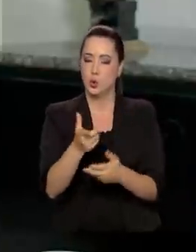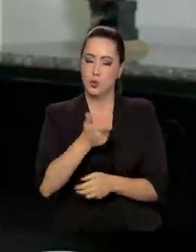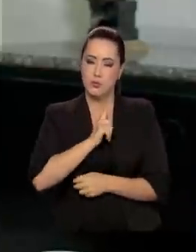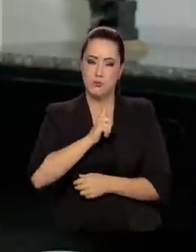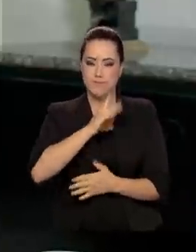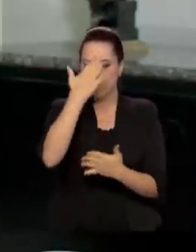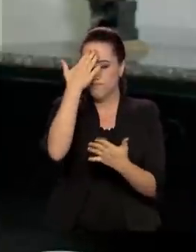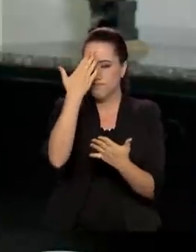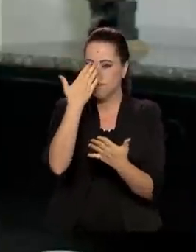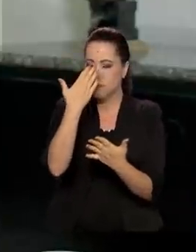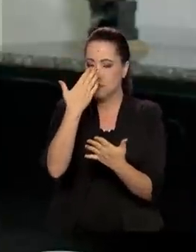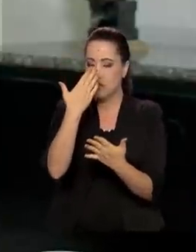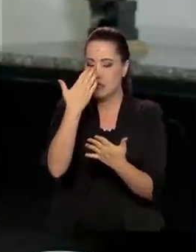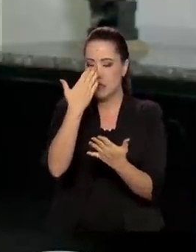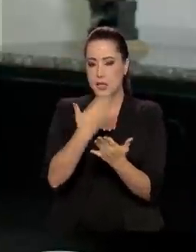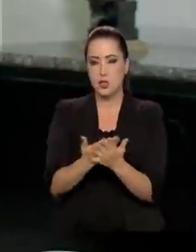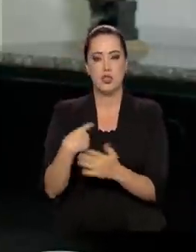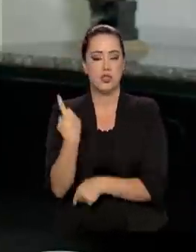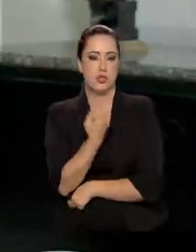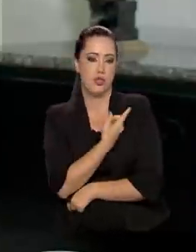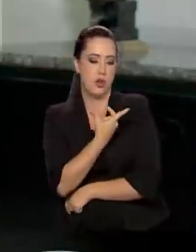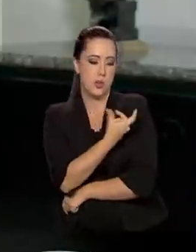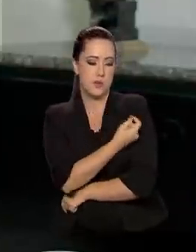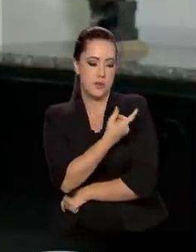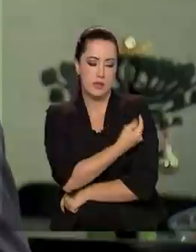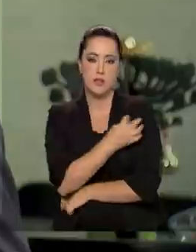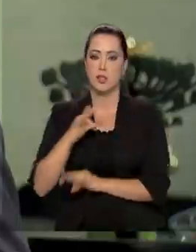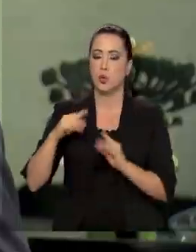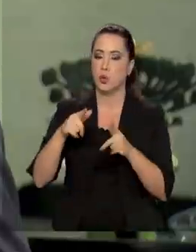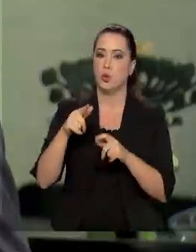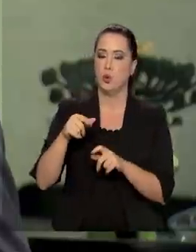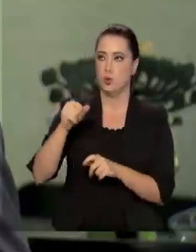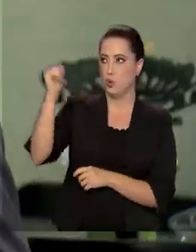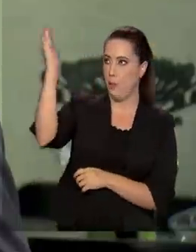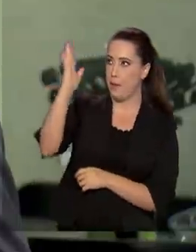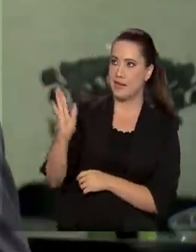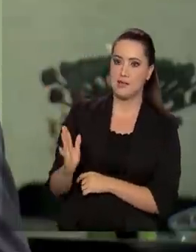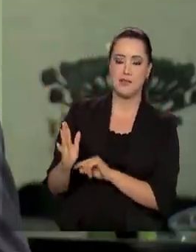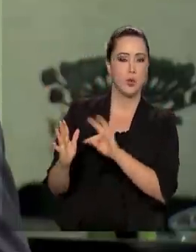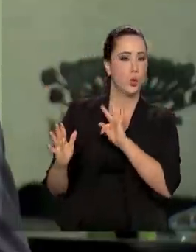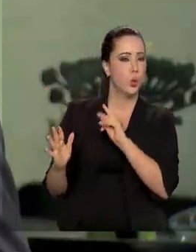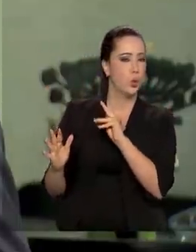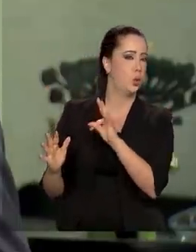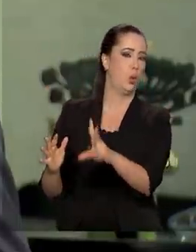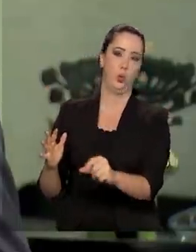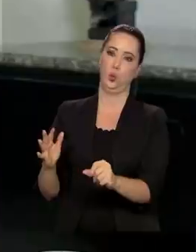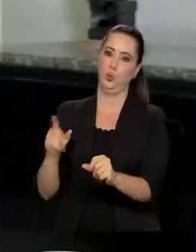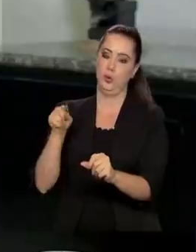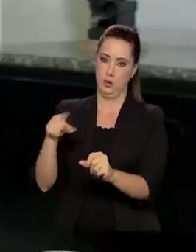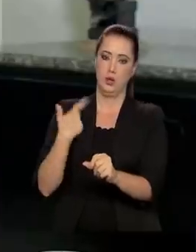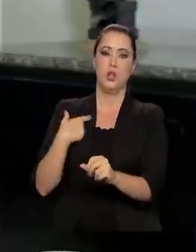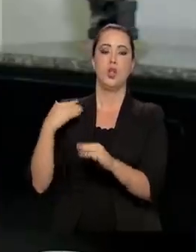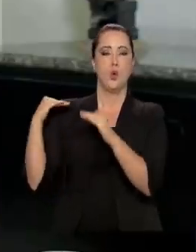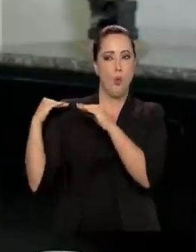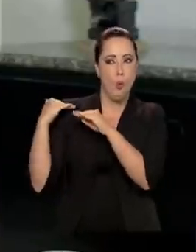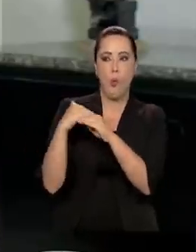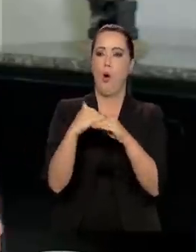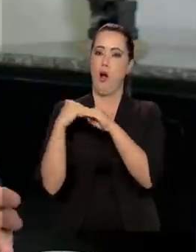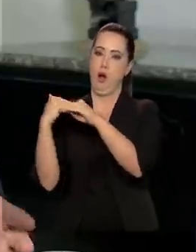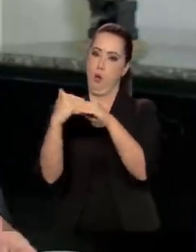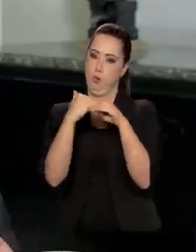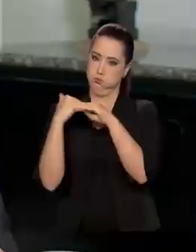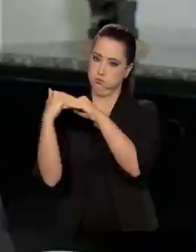nós vacinaremos todos os brasileiros de forma igualitária, de forma